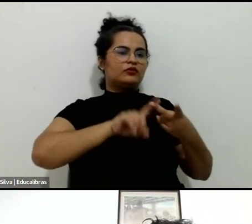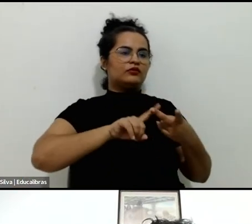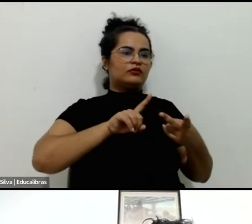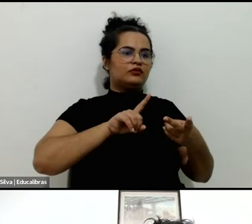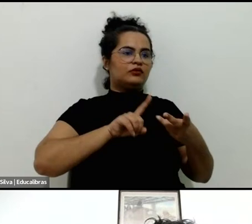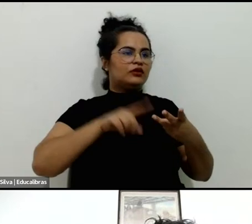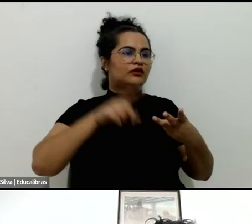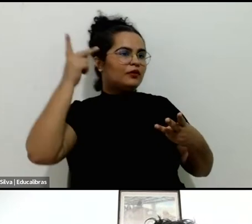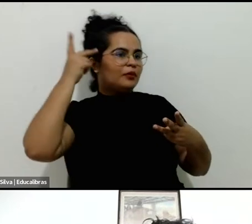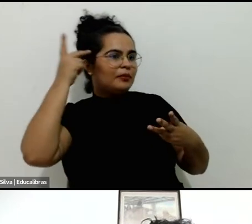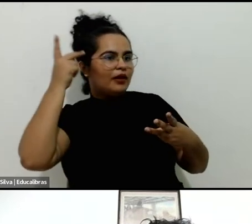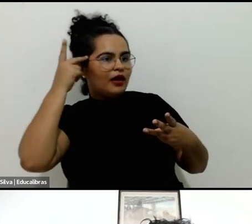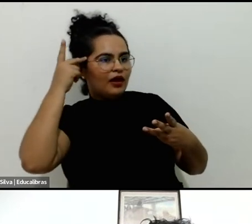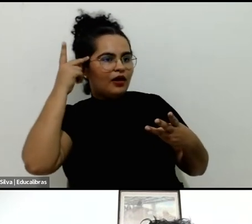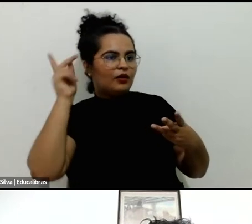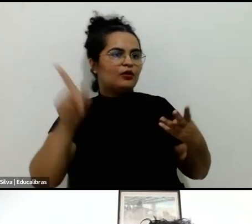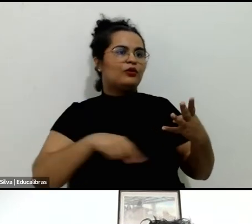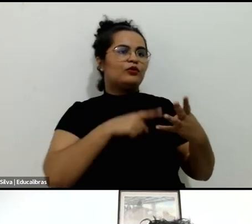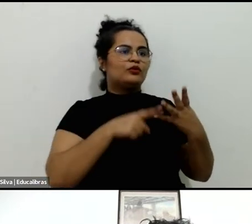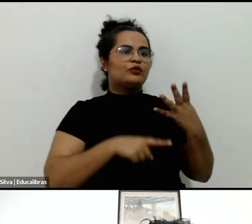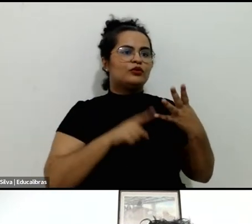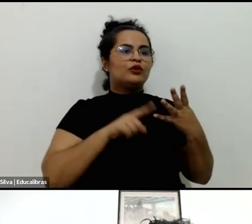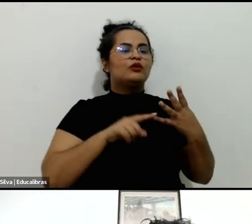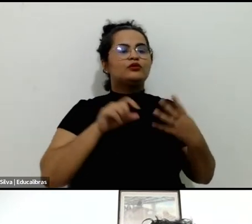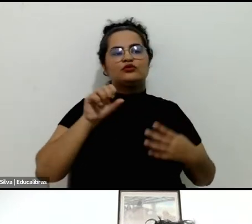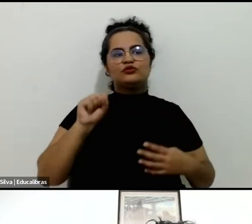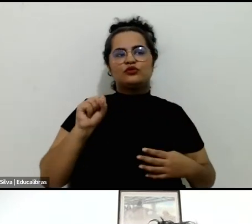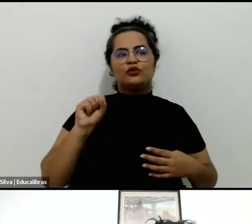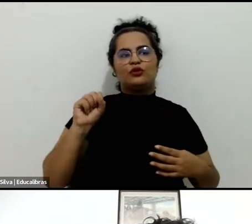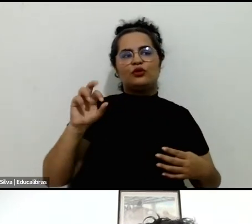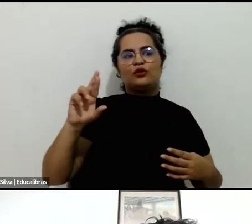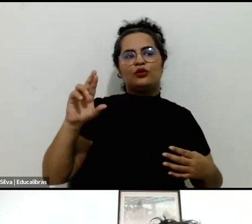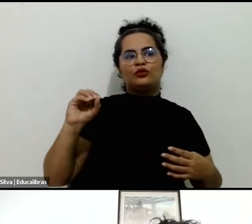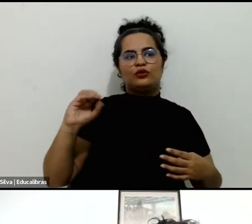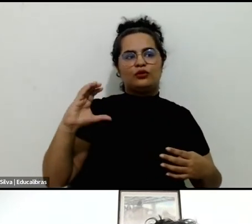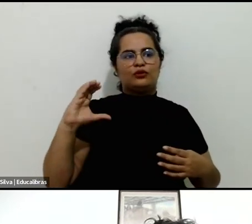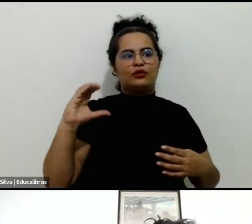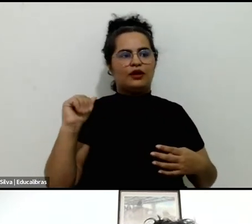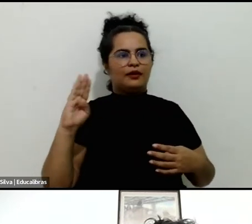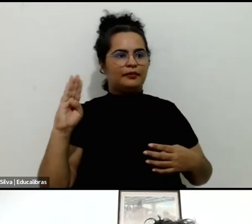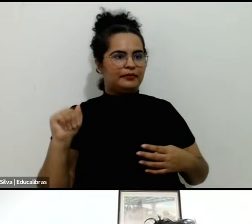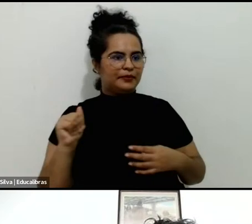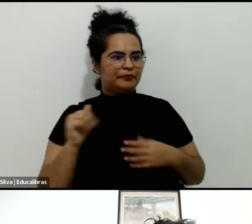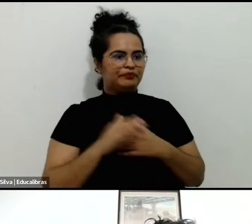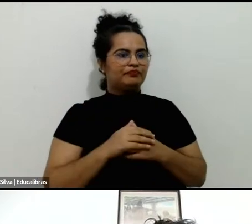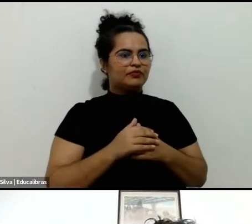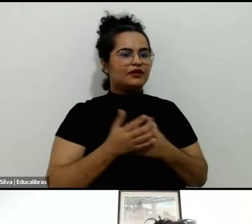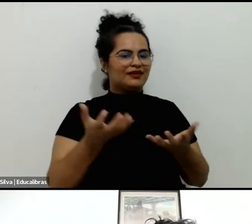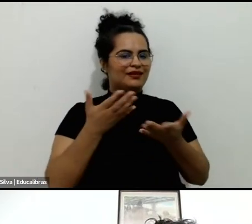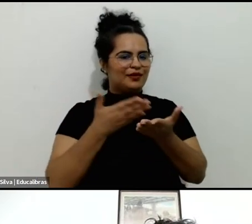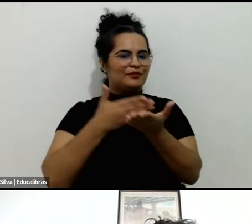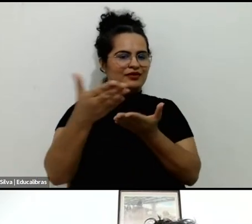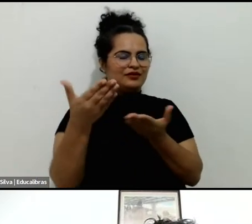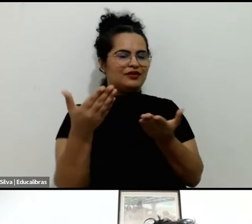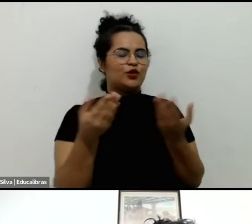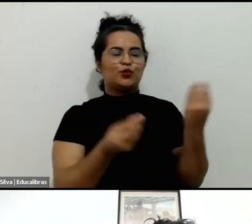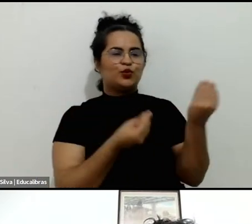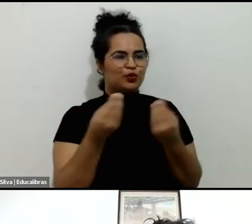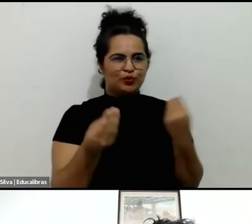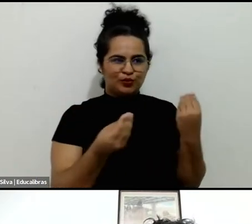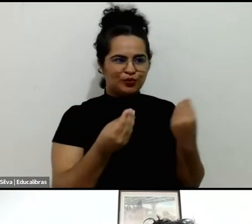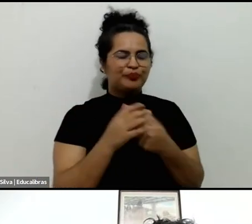Sorocaba. Muito bem. Eu gostaria, então, de iniciar, se me permite, com o